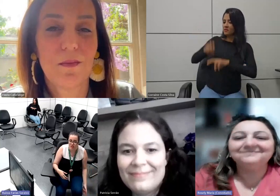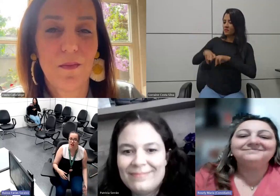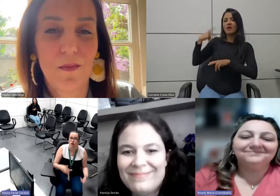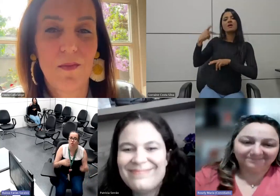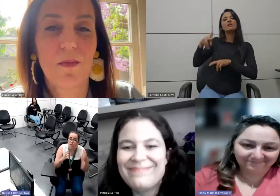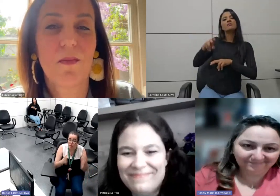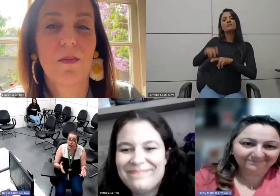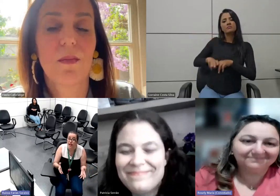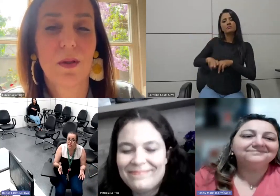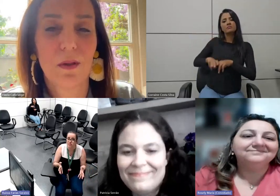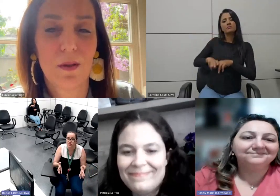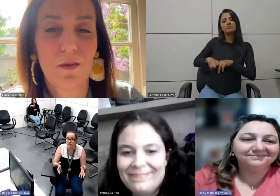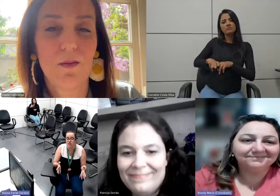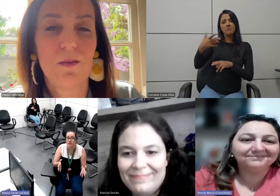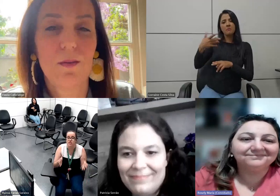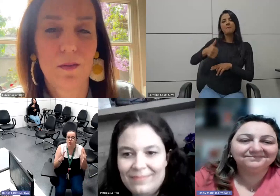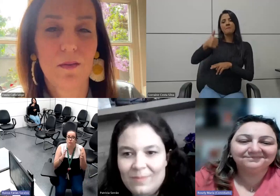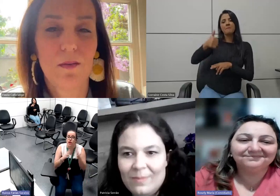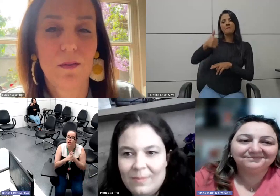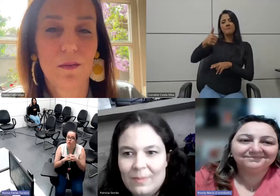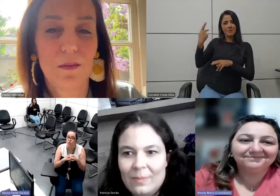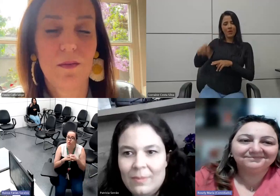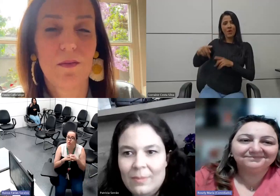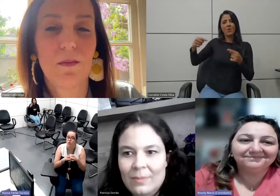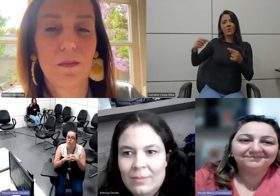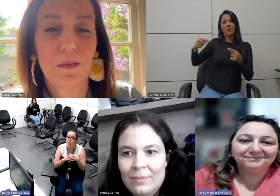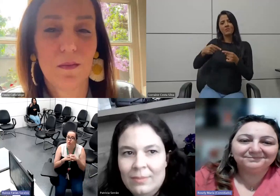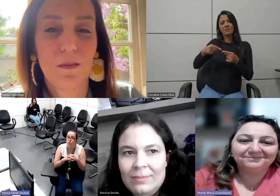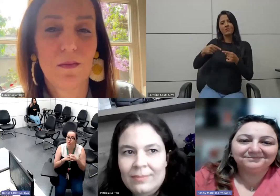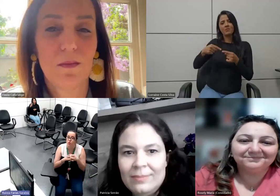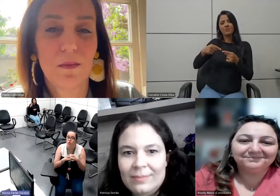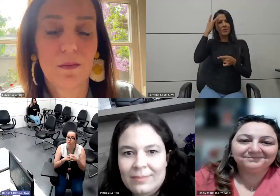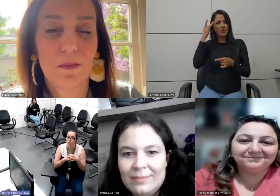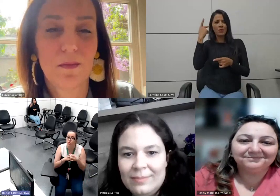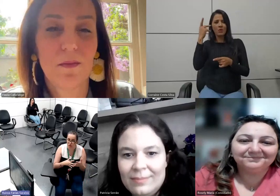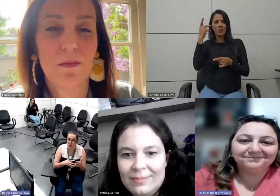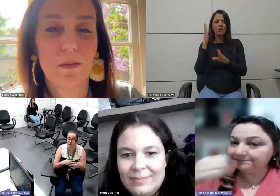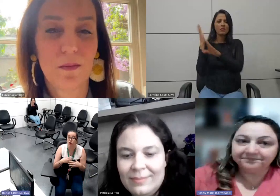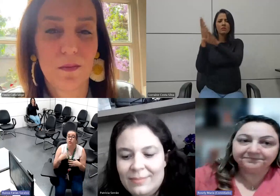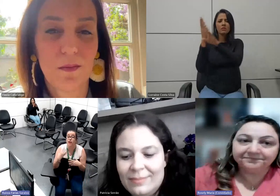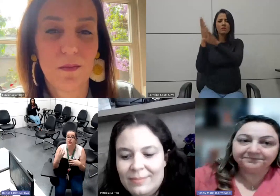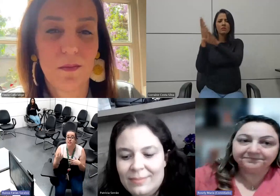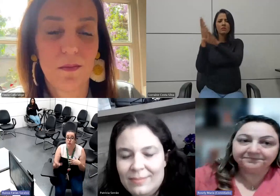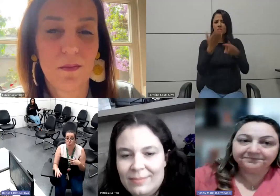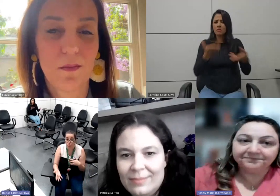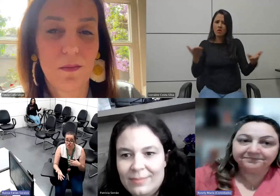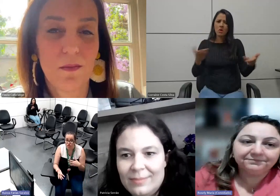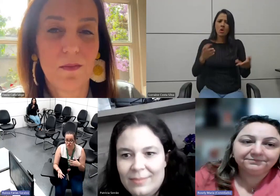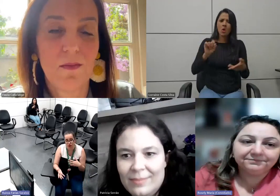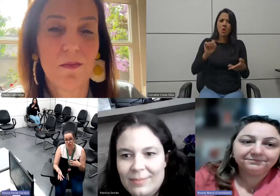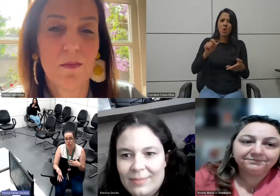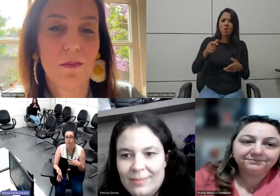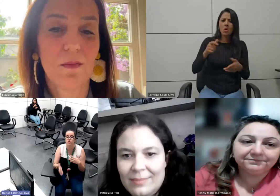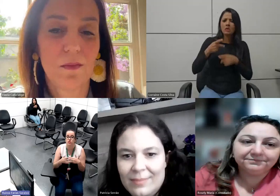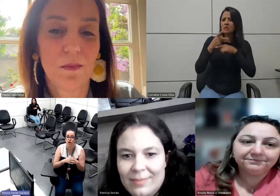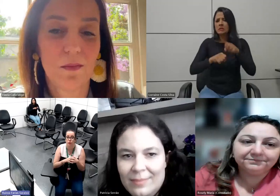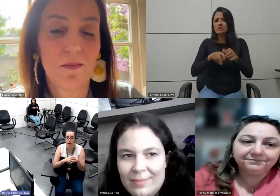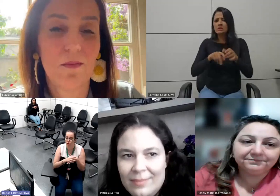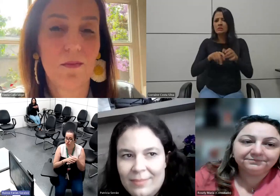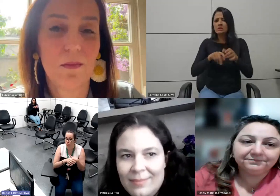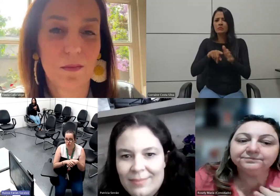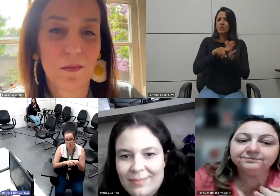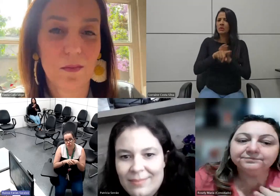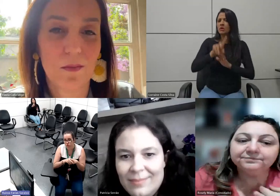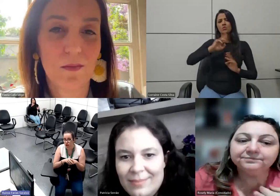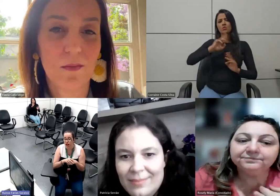sua cadeira preferencial você merece então não as pessoas que estão descobrindo o diagnóstico agora que ainda estão em busca de um diagnóstico